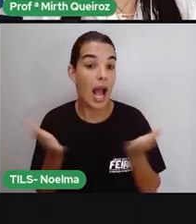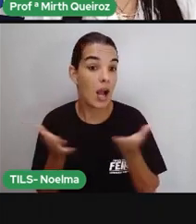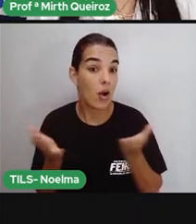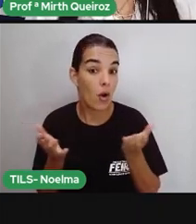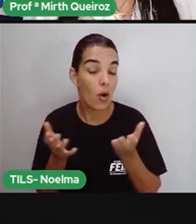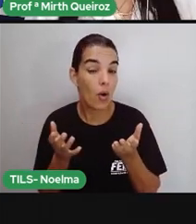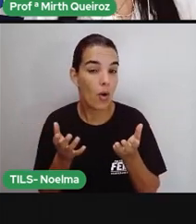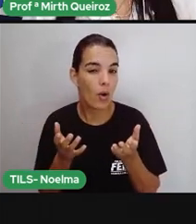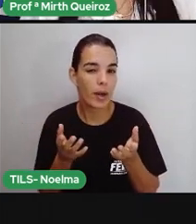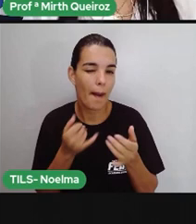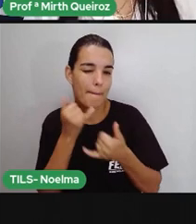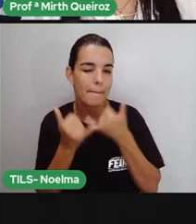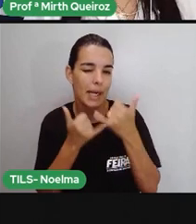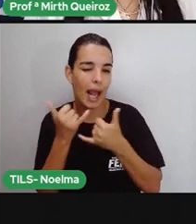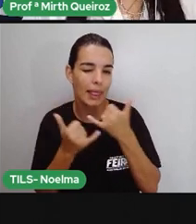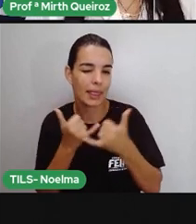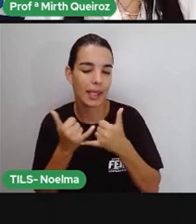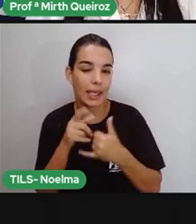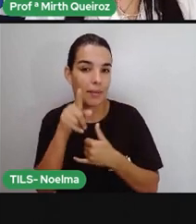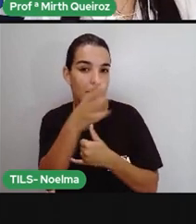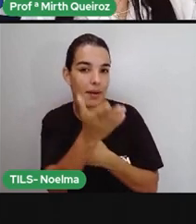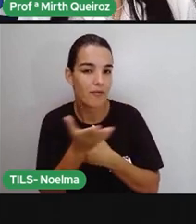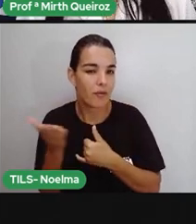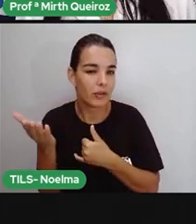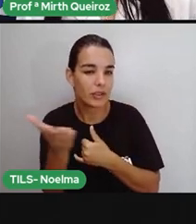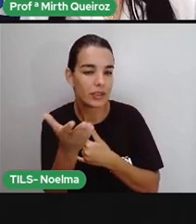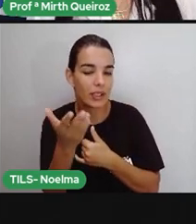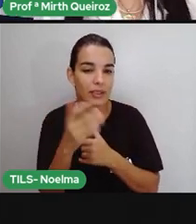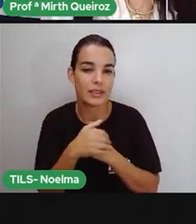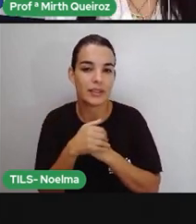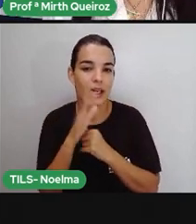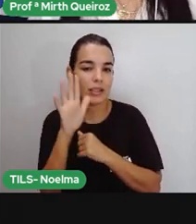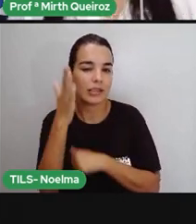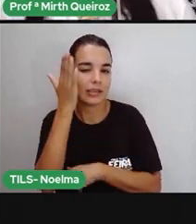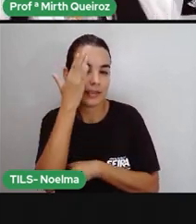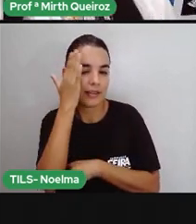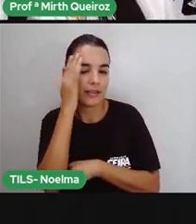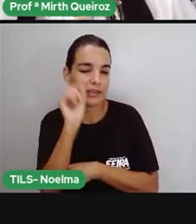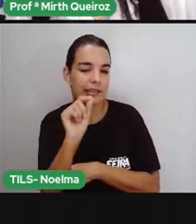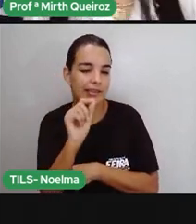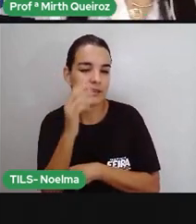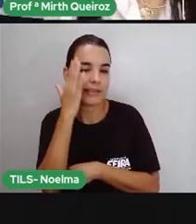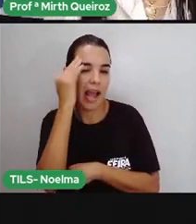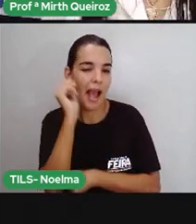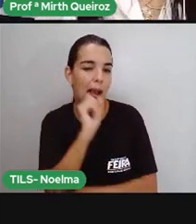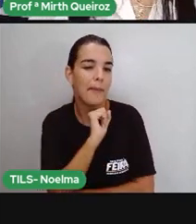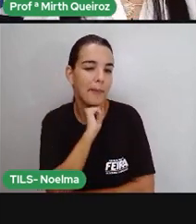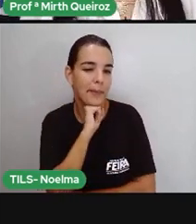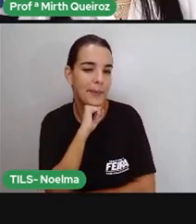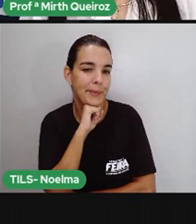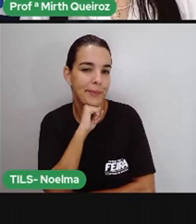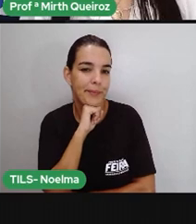Agora, eu tenho uma charada pra vocês, tá? Deixa eu ver se vocês vão adivinhar. Presta atenção.